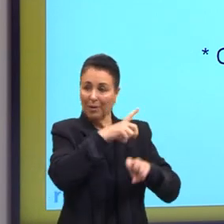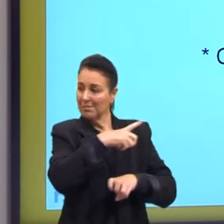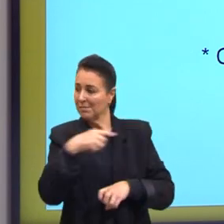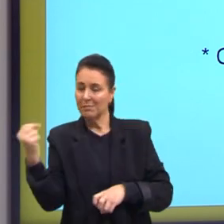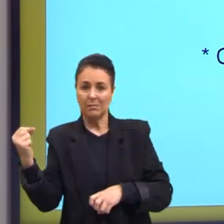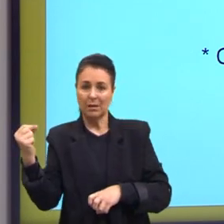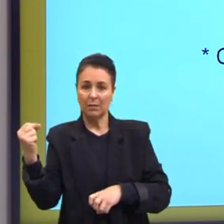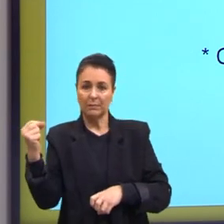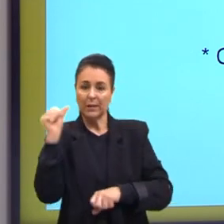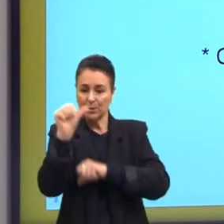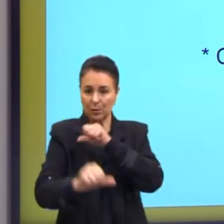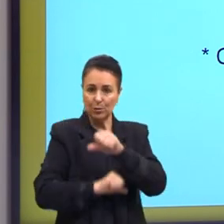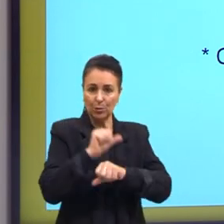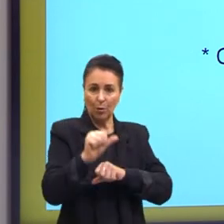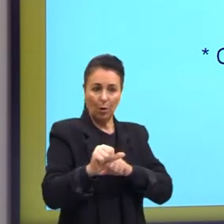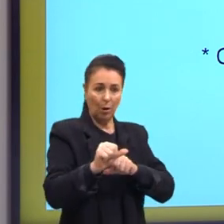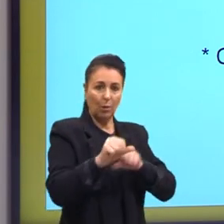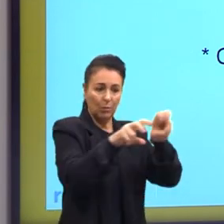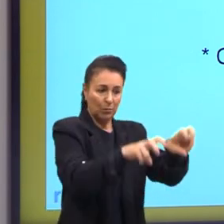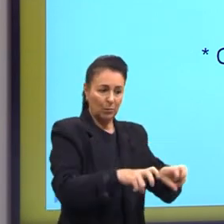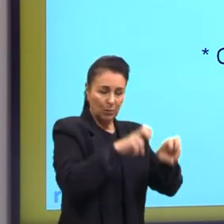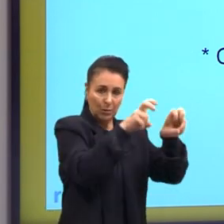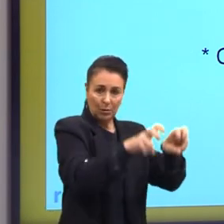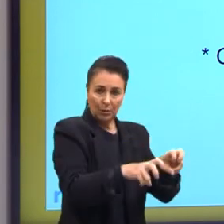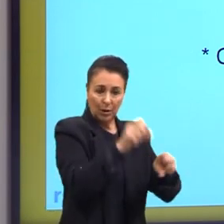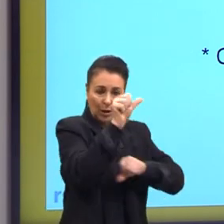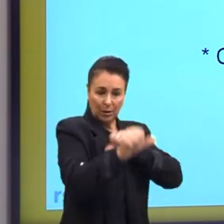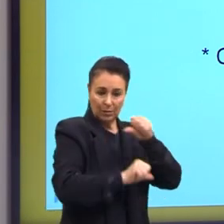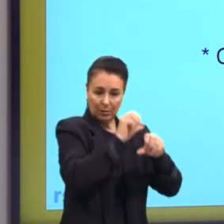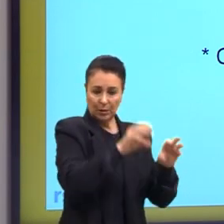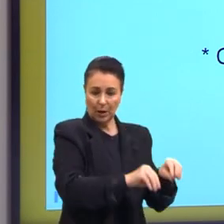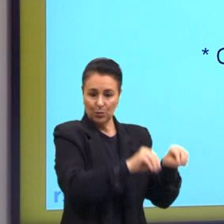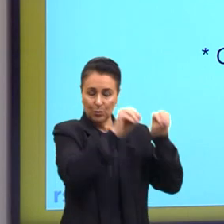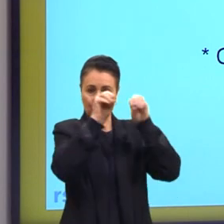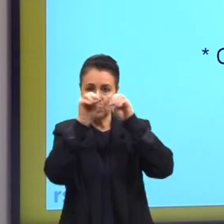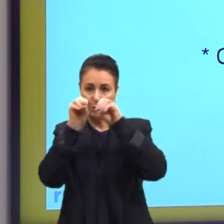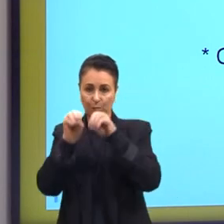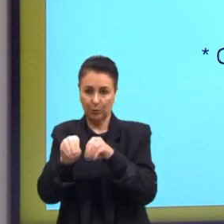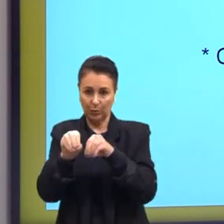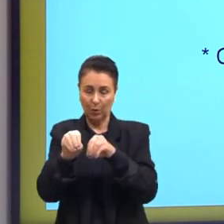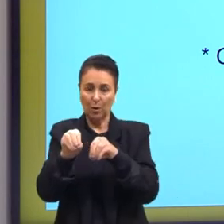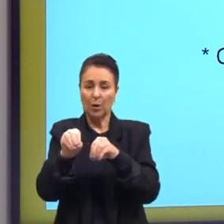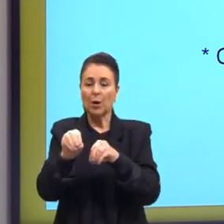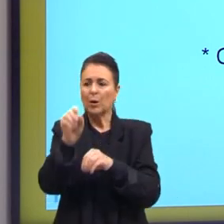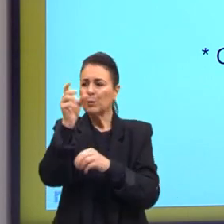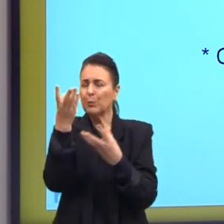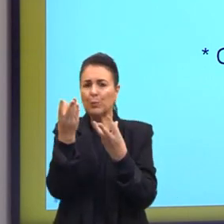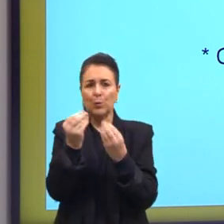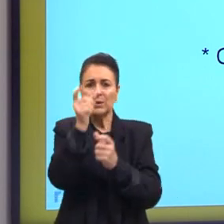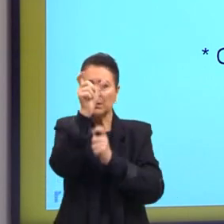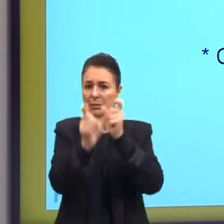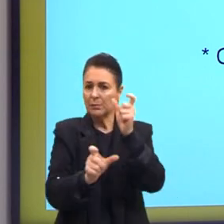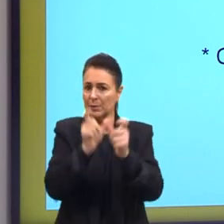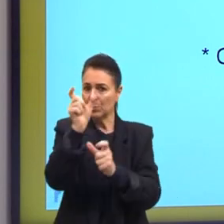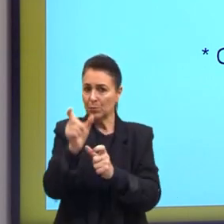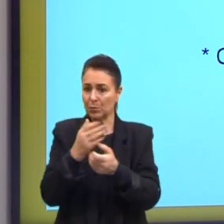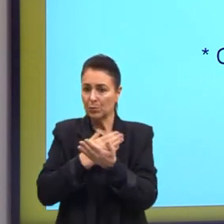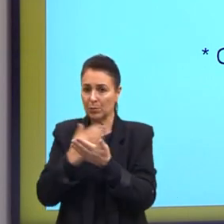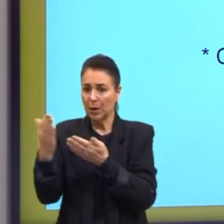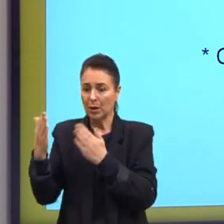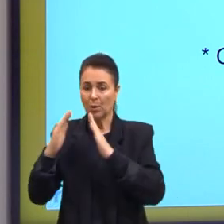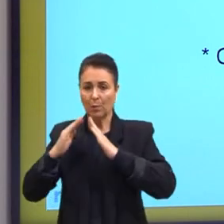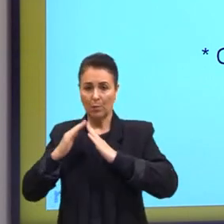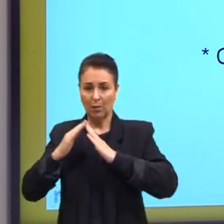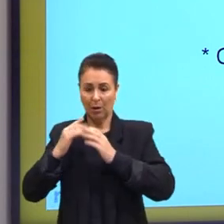um processo desigual, que esse êxodo vai trazer muitas pessoas do meio urbano para o